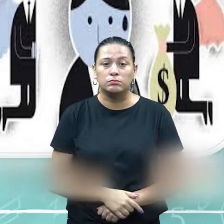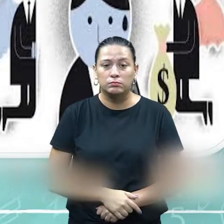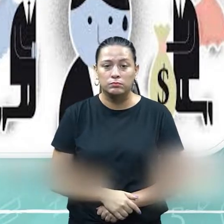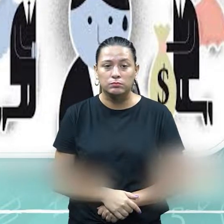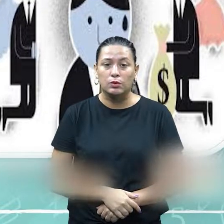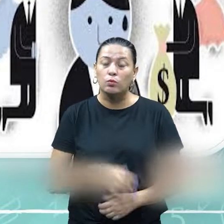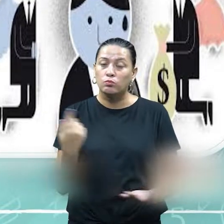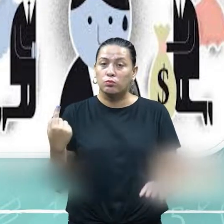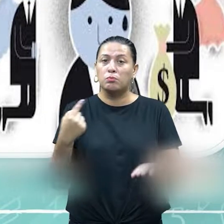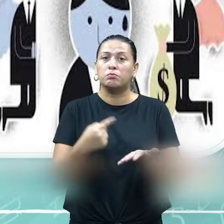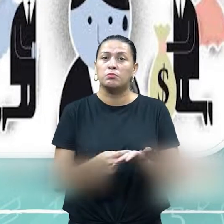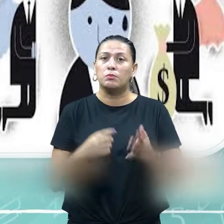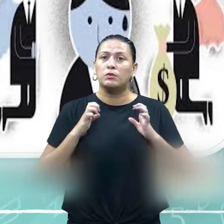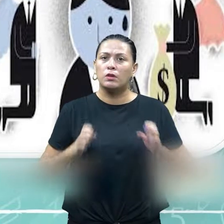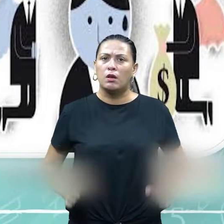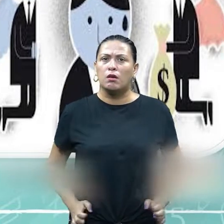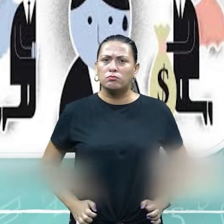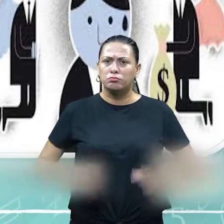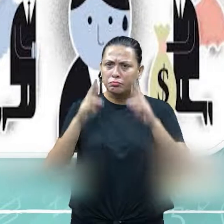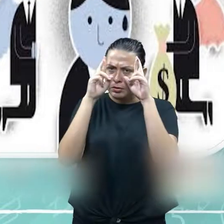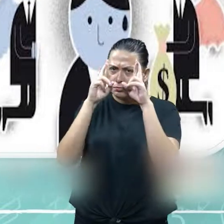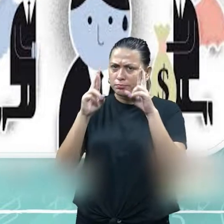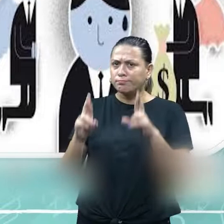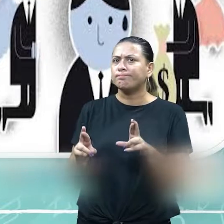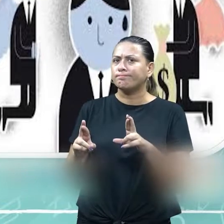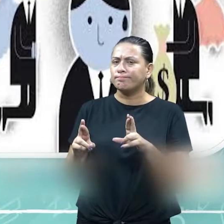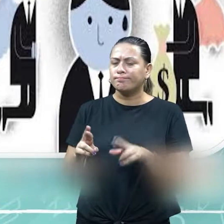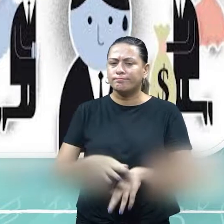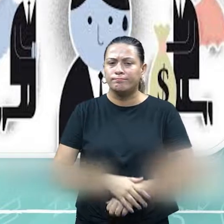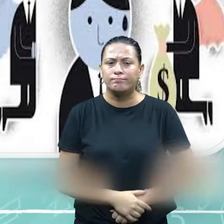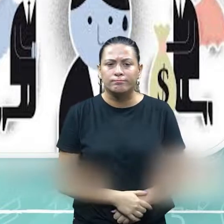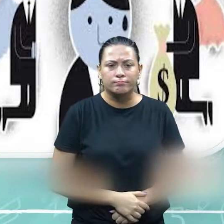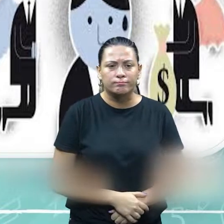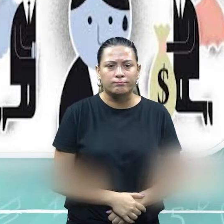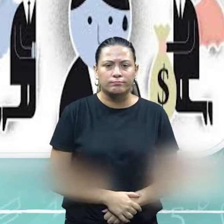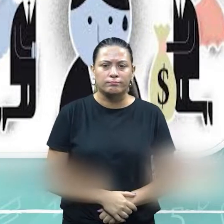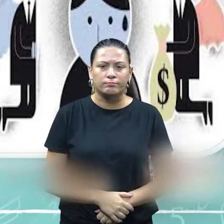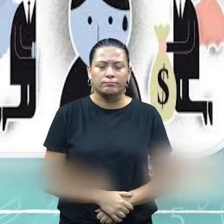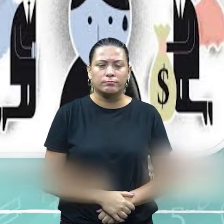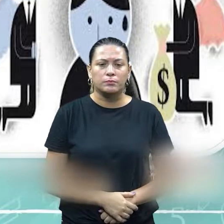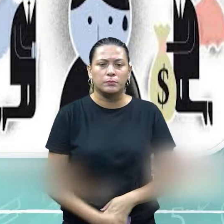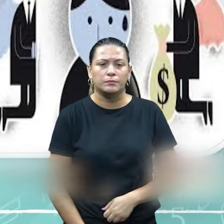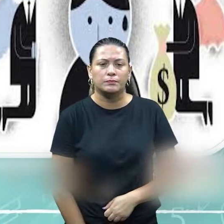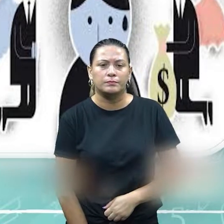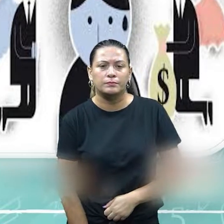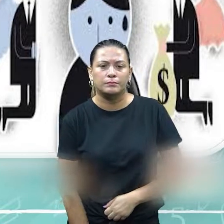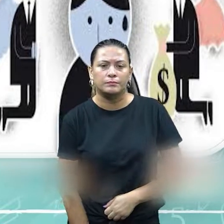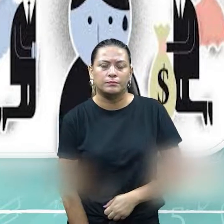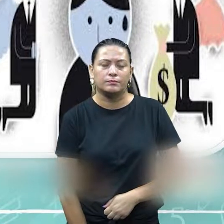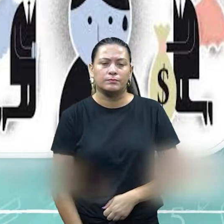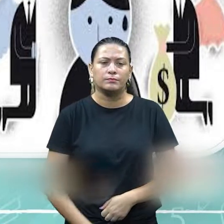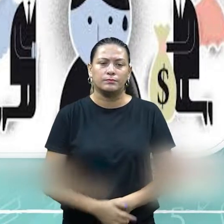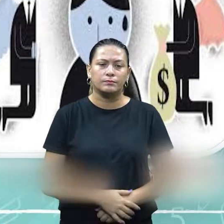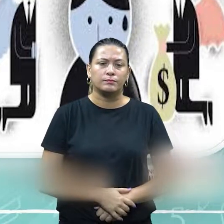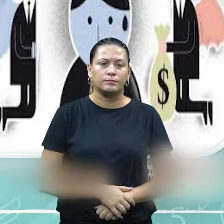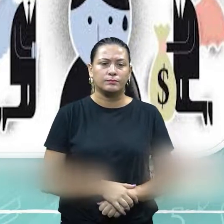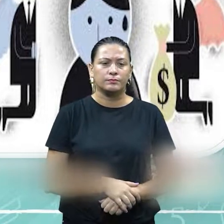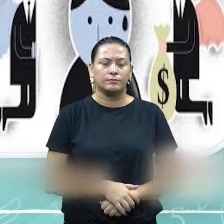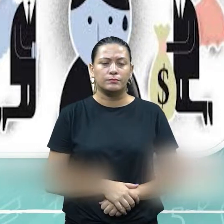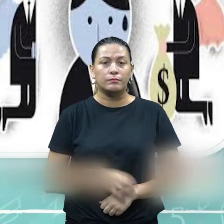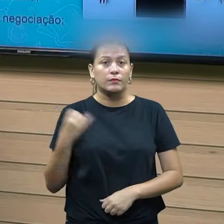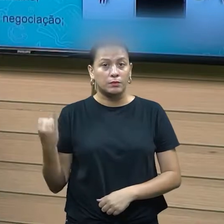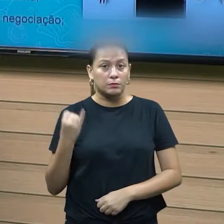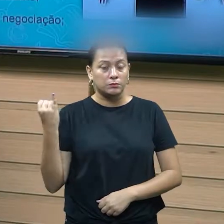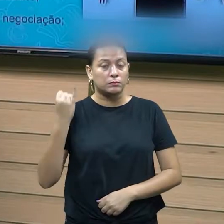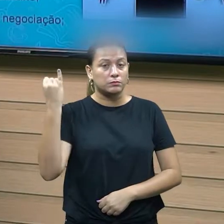compromisso que seja que se respeite também a questão do outro. Então, ela deixa bem claro essa questão de ser ético desse processo, né, e isso é muito